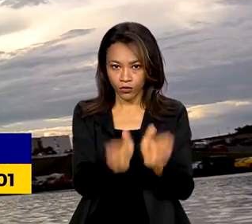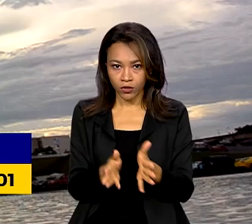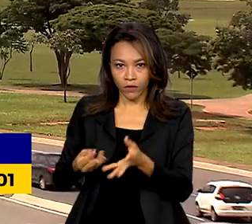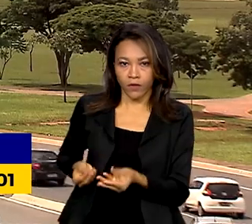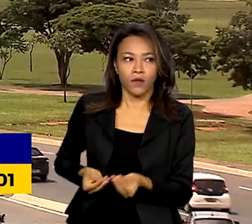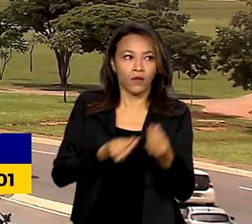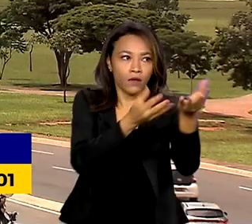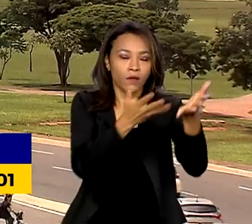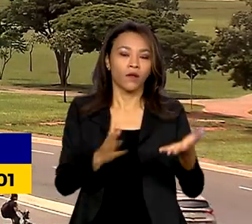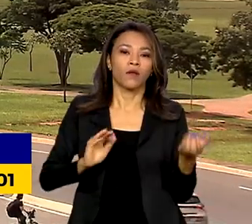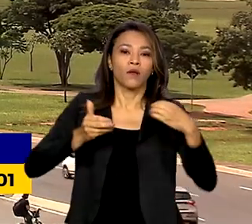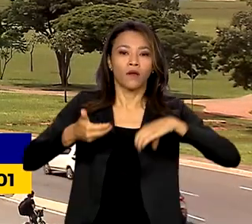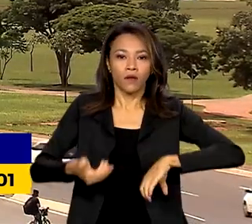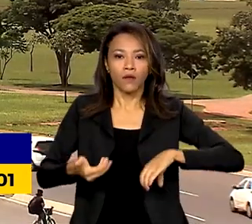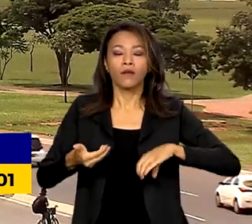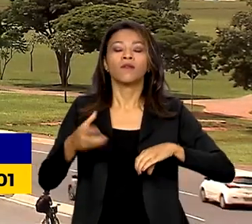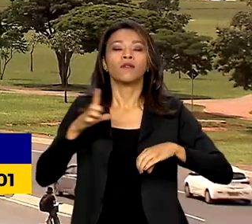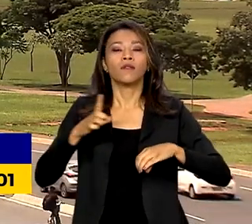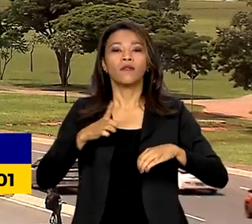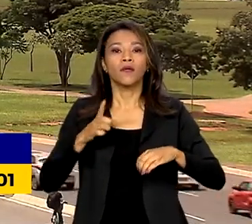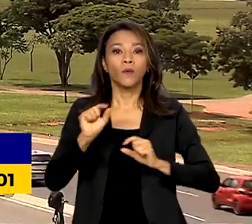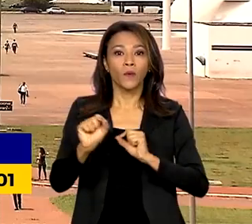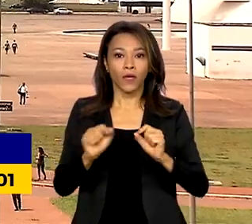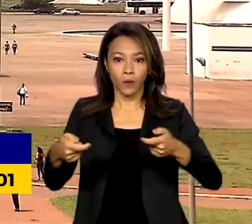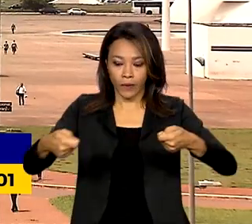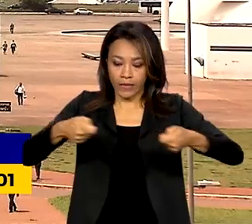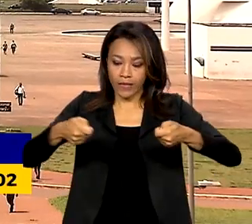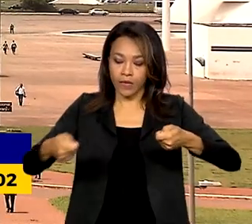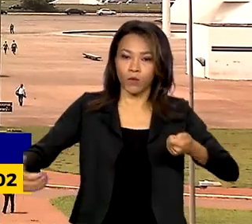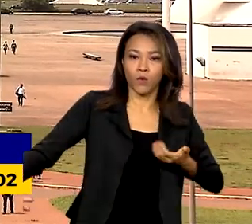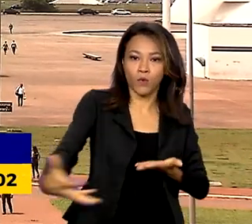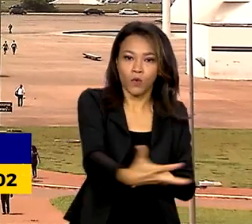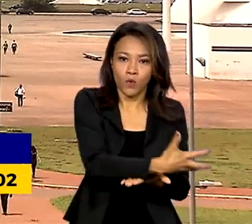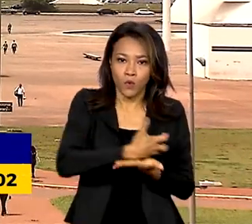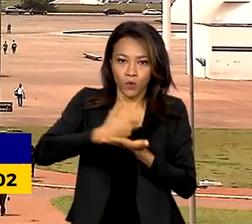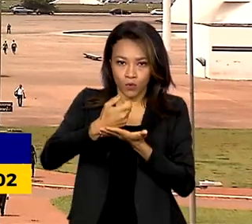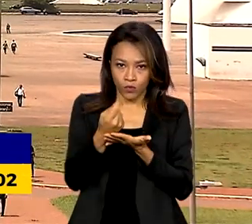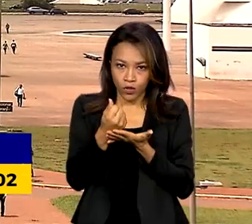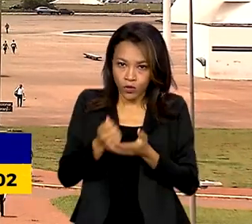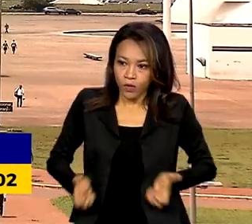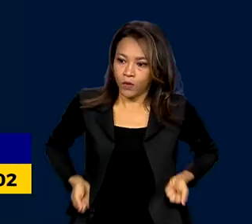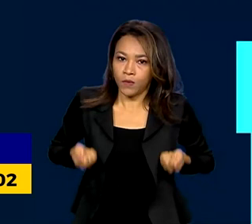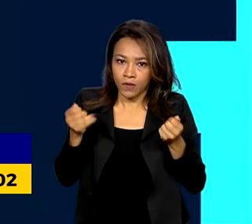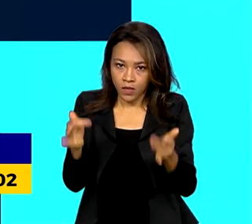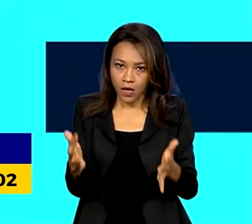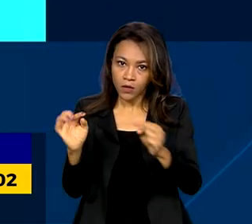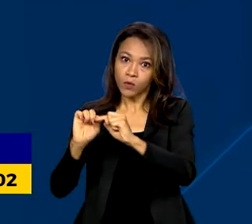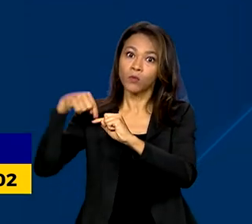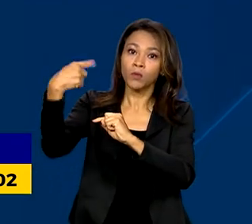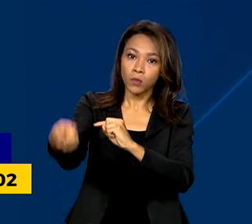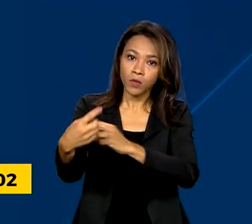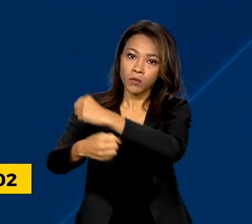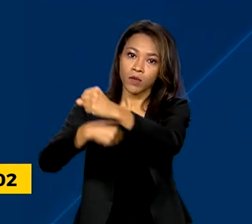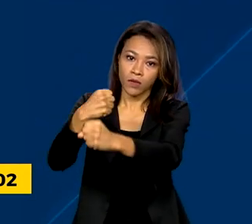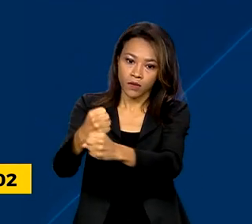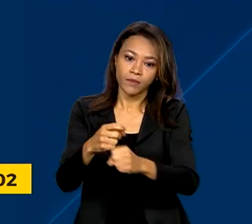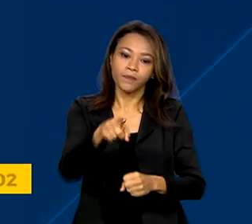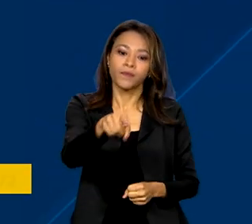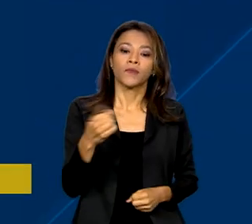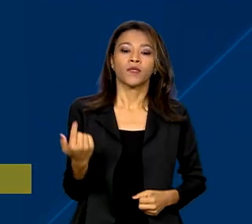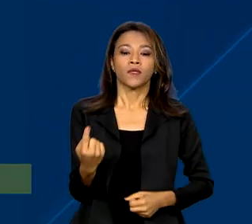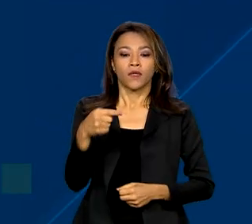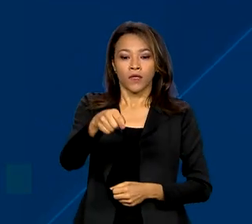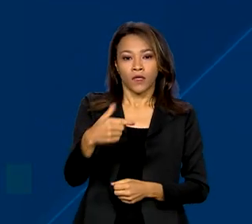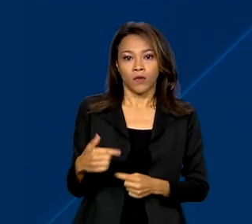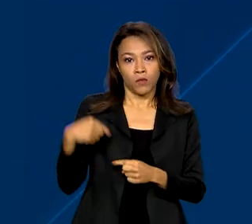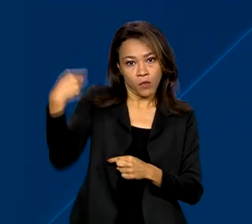Nacional, prevê o equilíbrio entre arrecadação e despesas a partir do ano que vem. Em 2024, a previsão